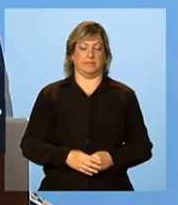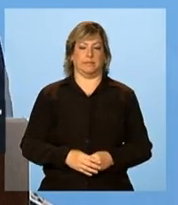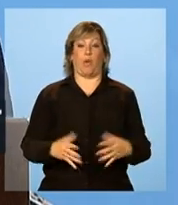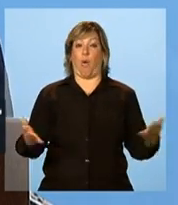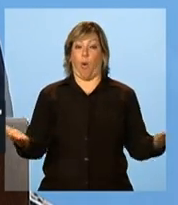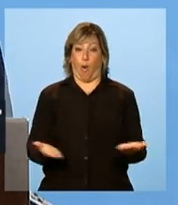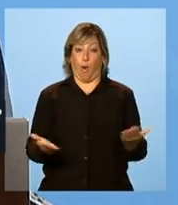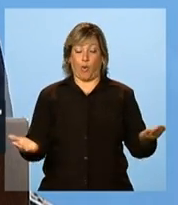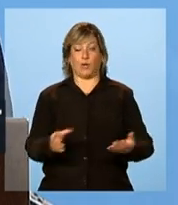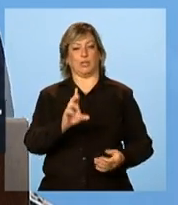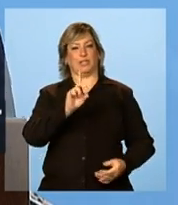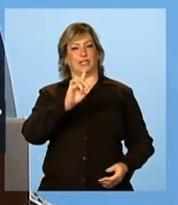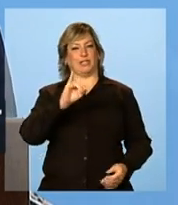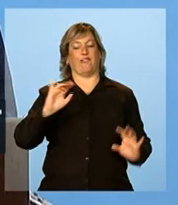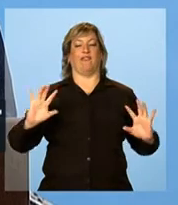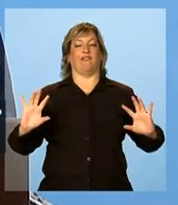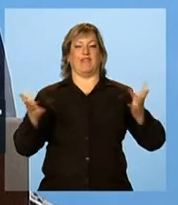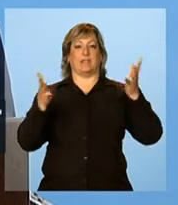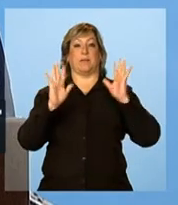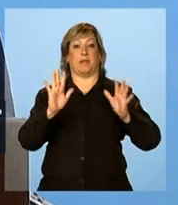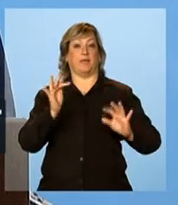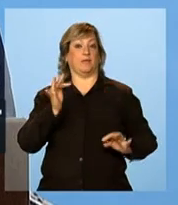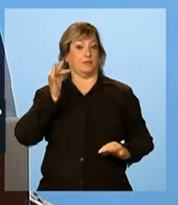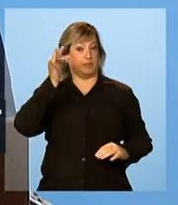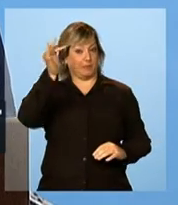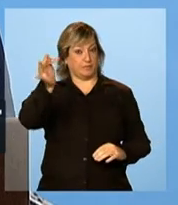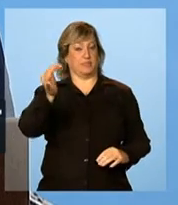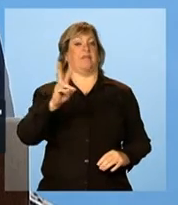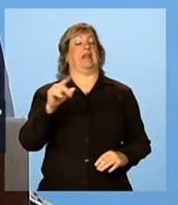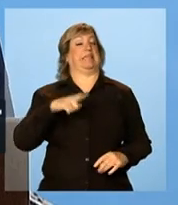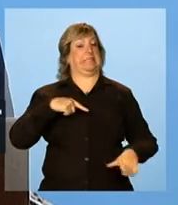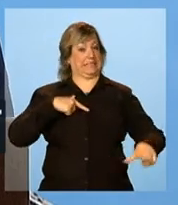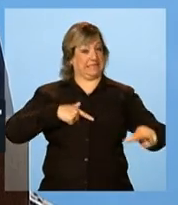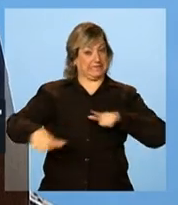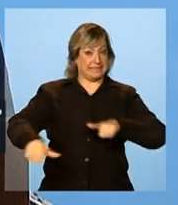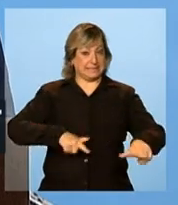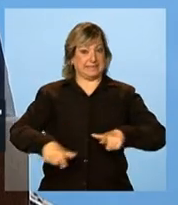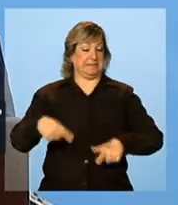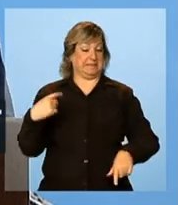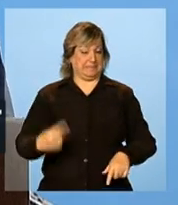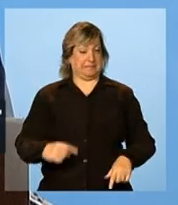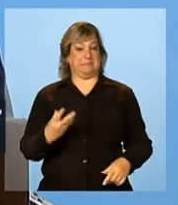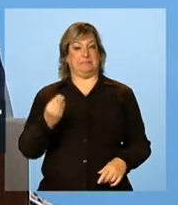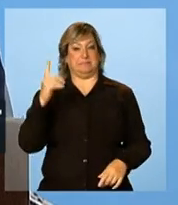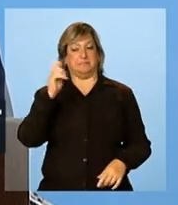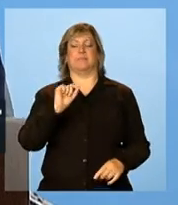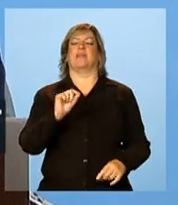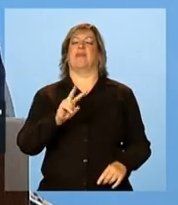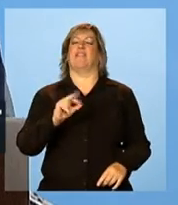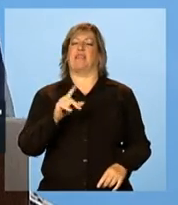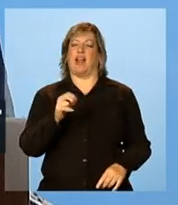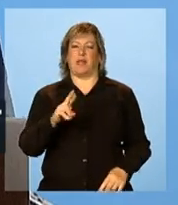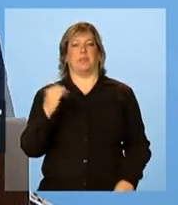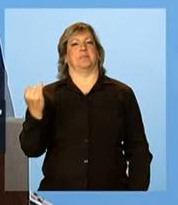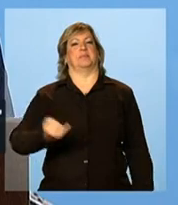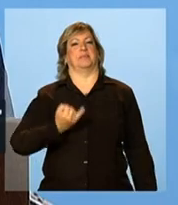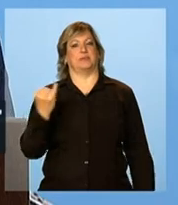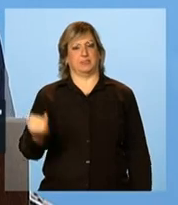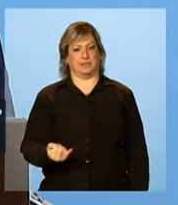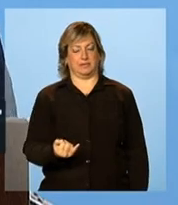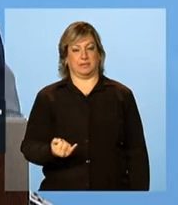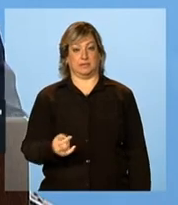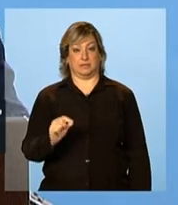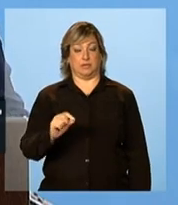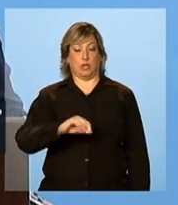é um dia de festa, mas amanhã nós vamos ter mais e mais trabalho. Vale a pena. Como disse em